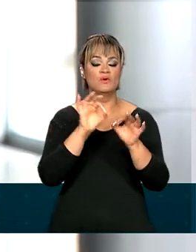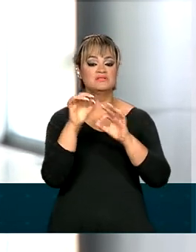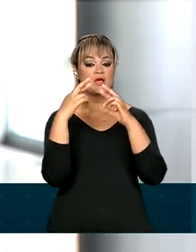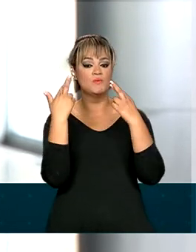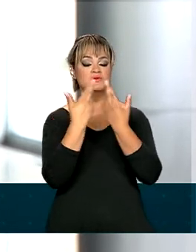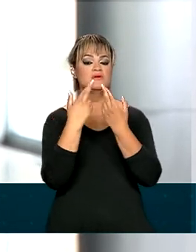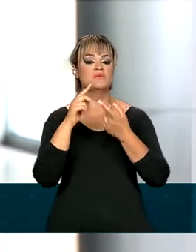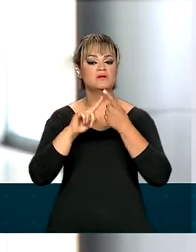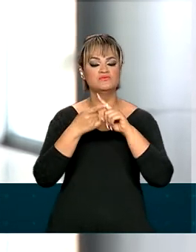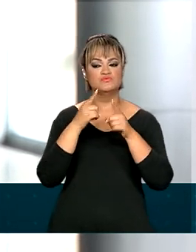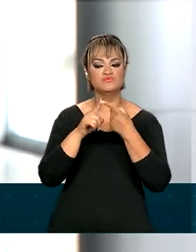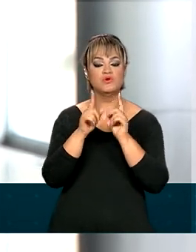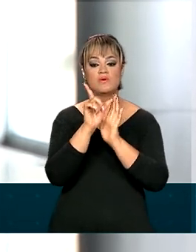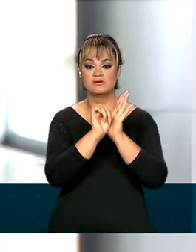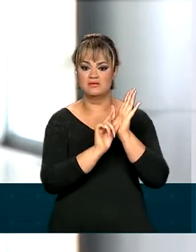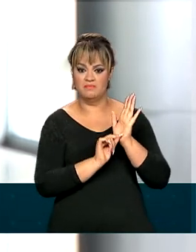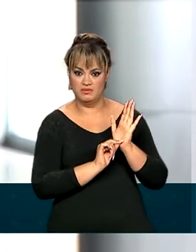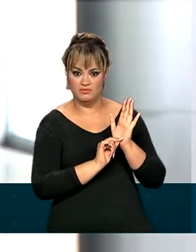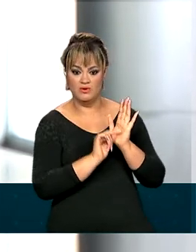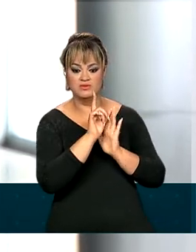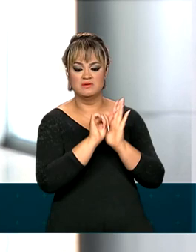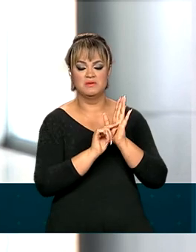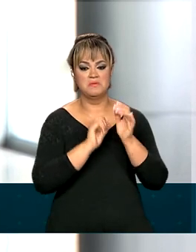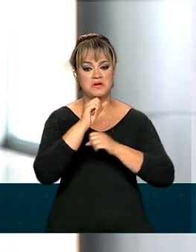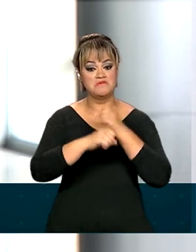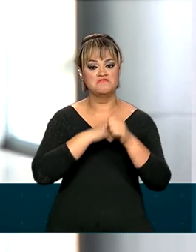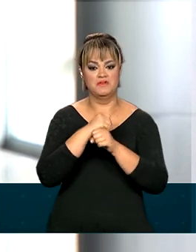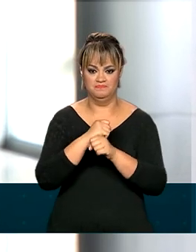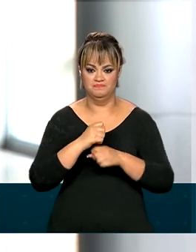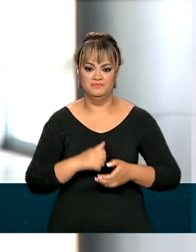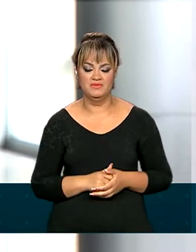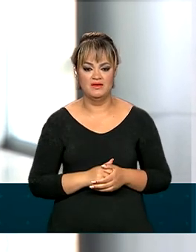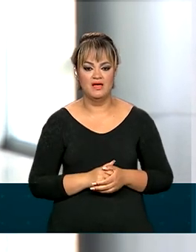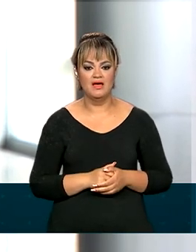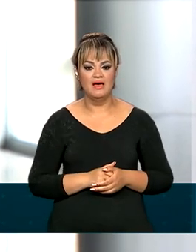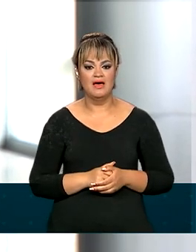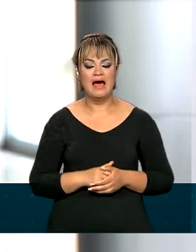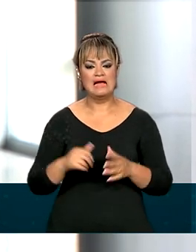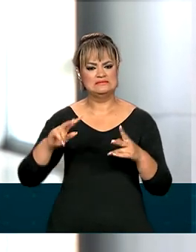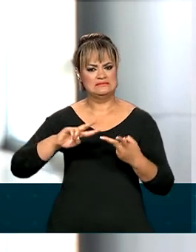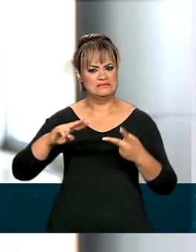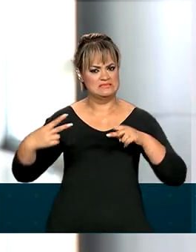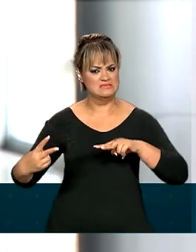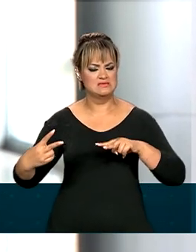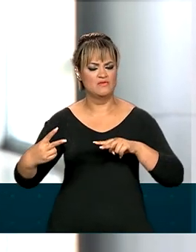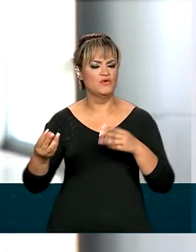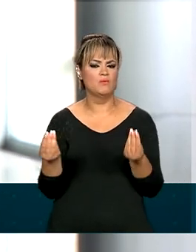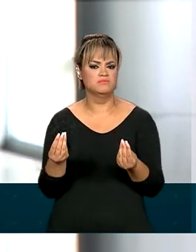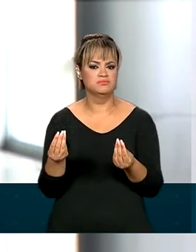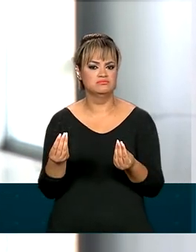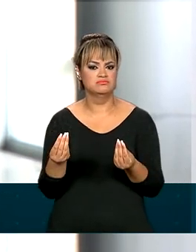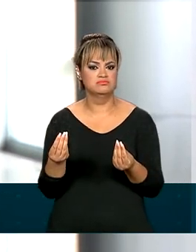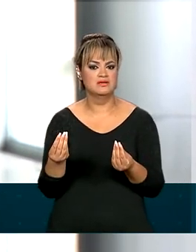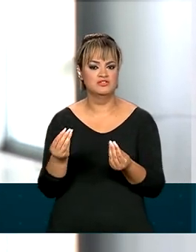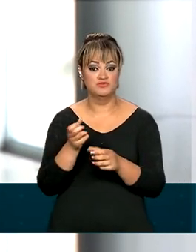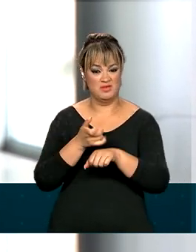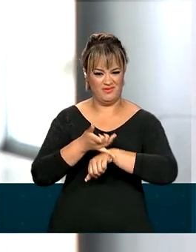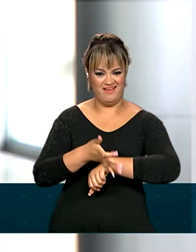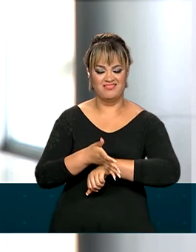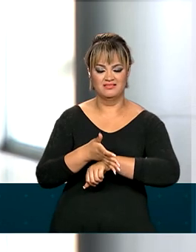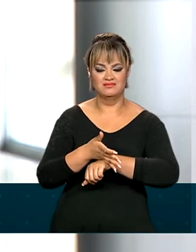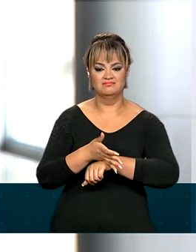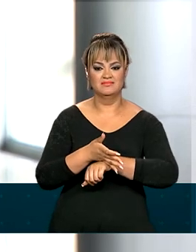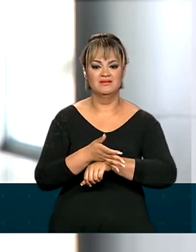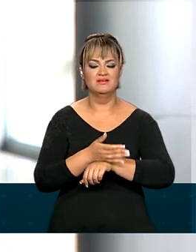para discutir o orçamento para o ano que vem. Mas, embora oficialmente a transição tenha começado nesta madrugada,